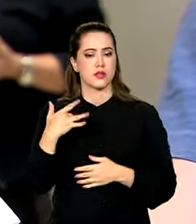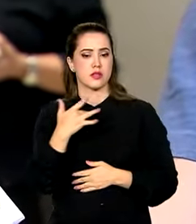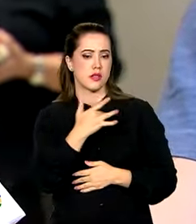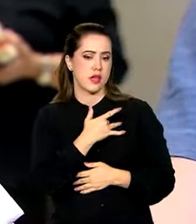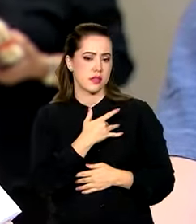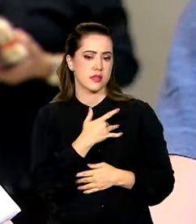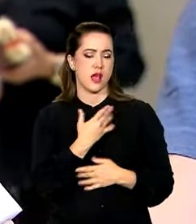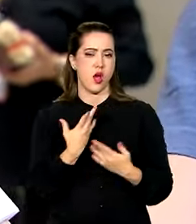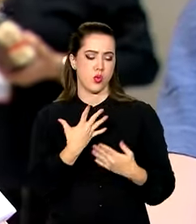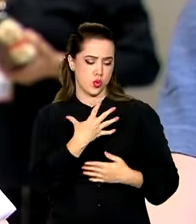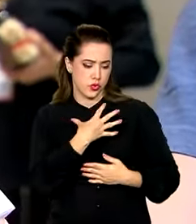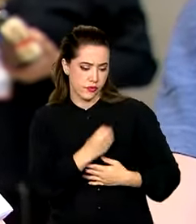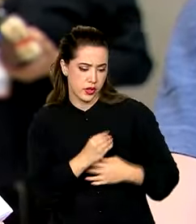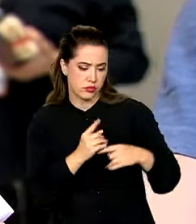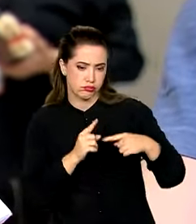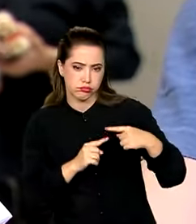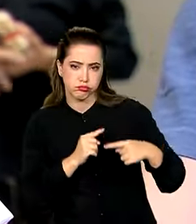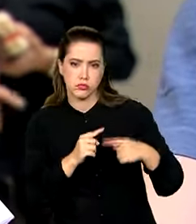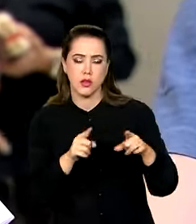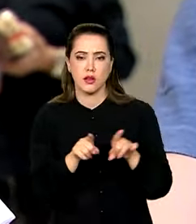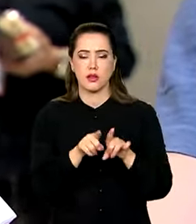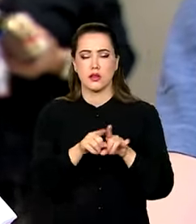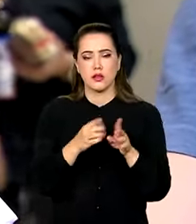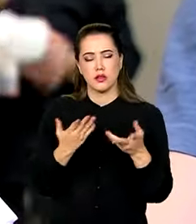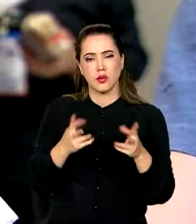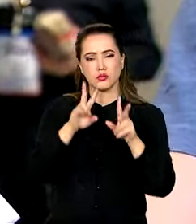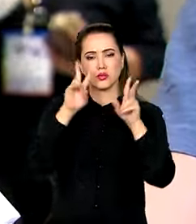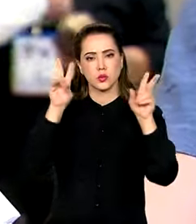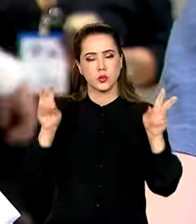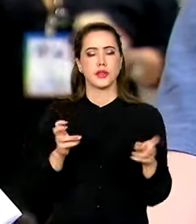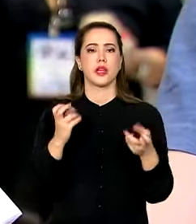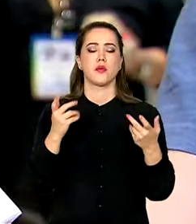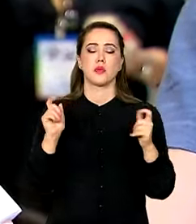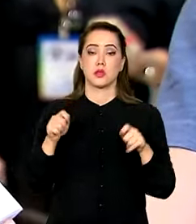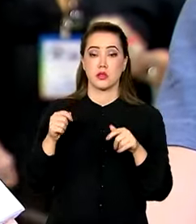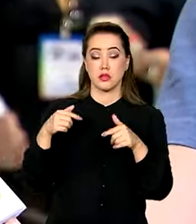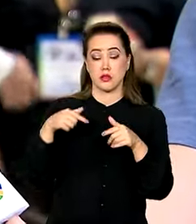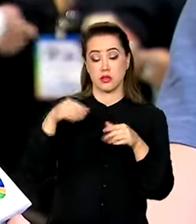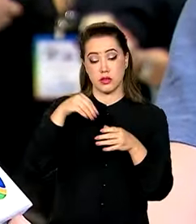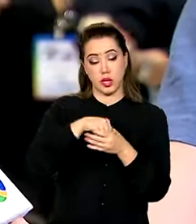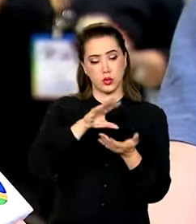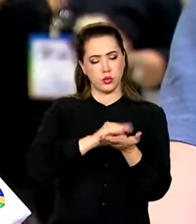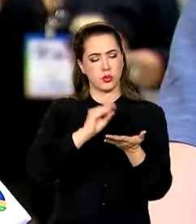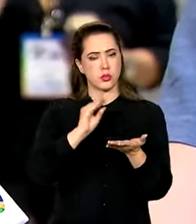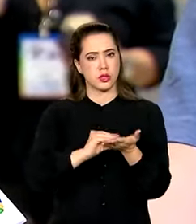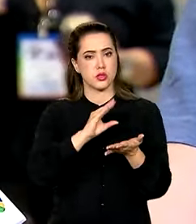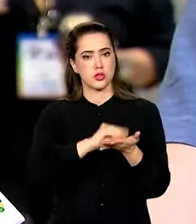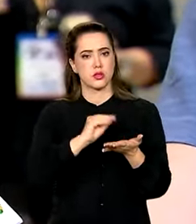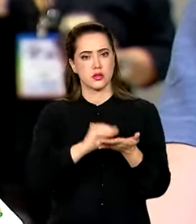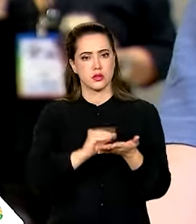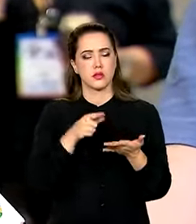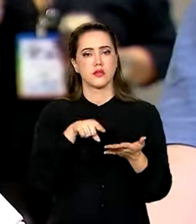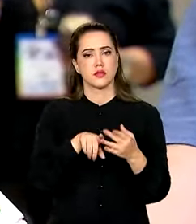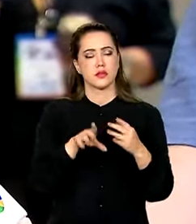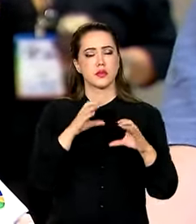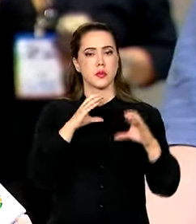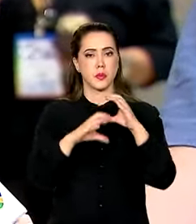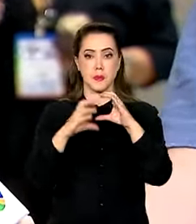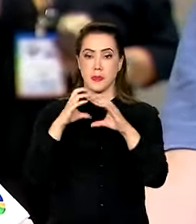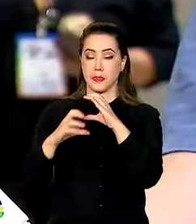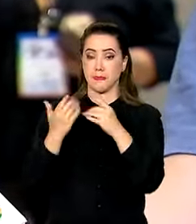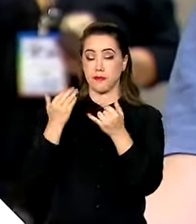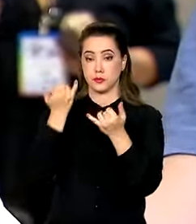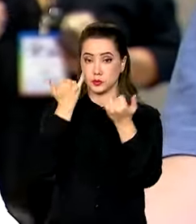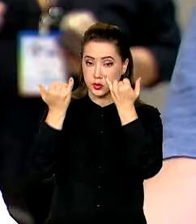reprodutiva. Então, são temas que são trabalhados nesse aplicativo, além de ele ser um canal de informação